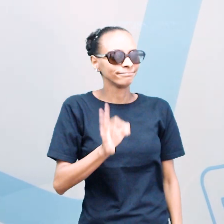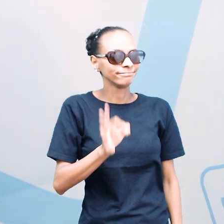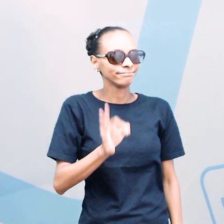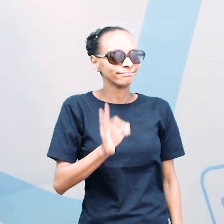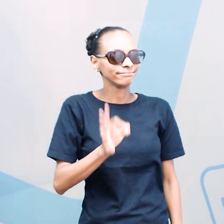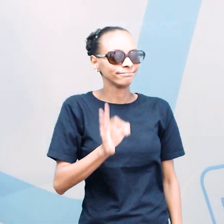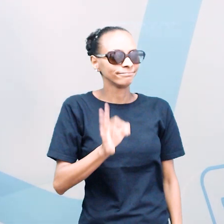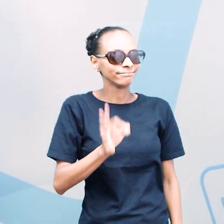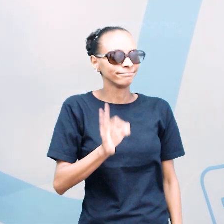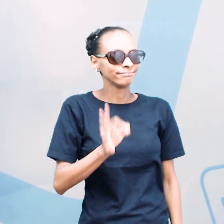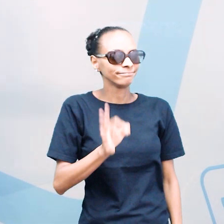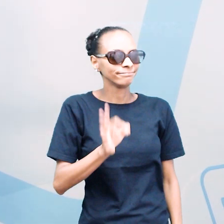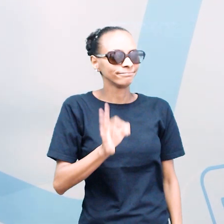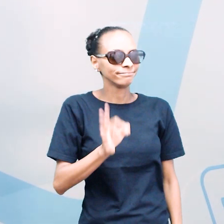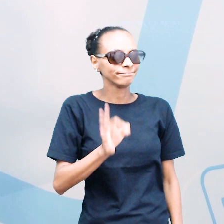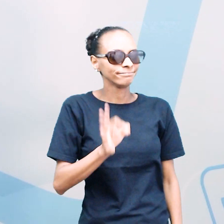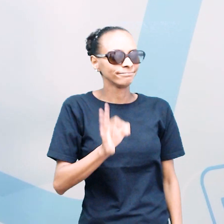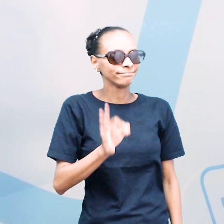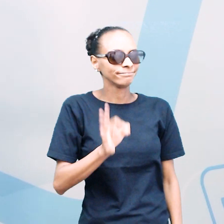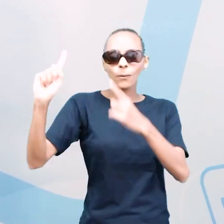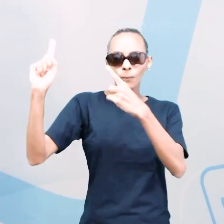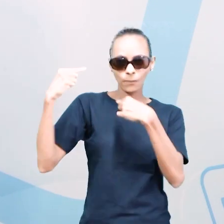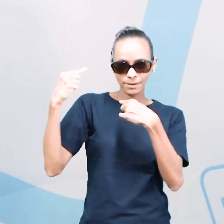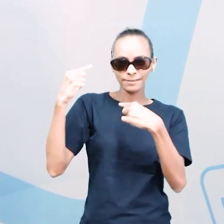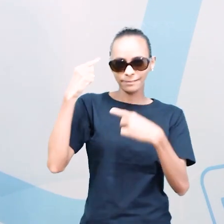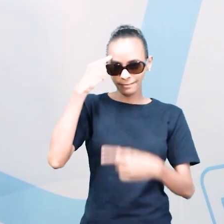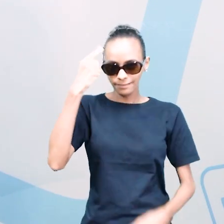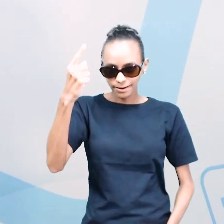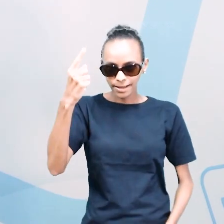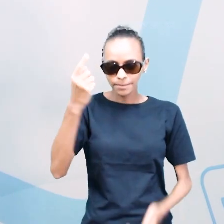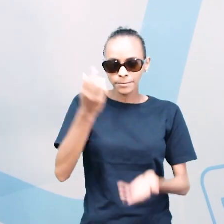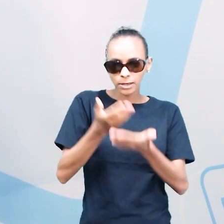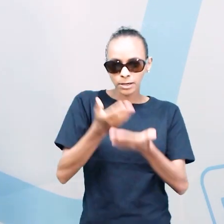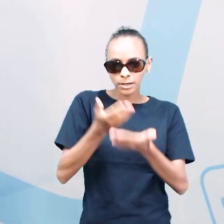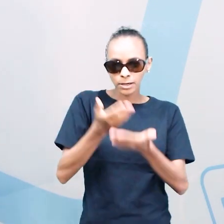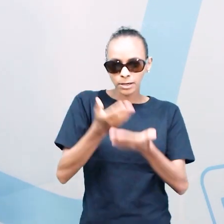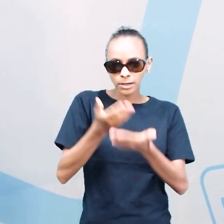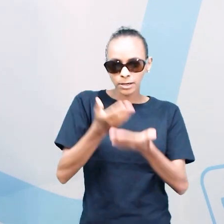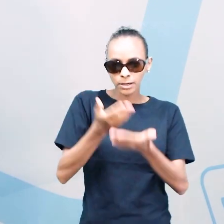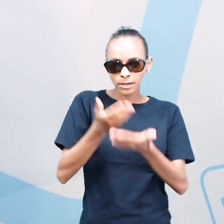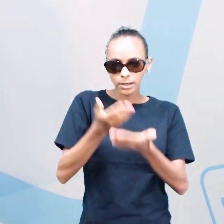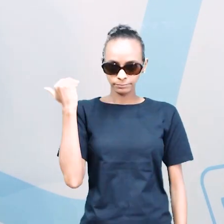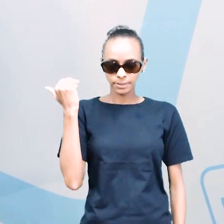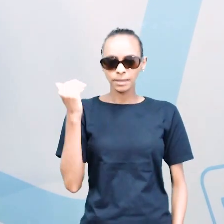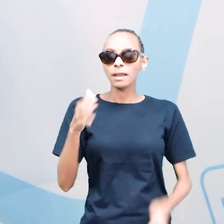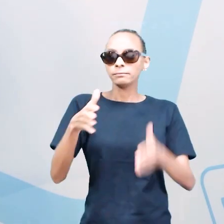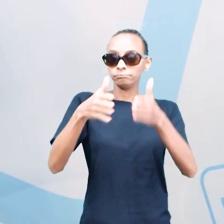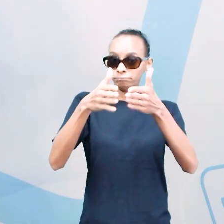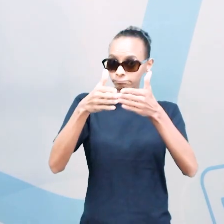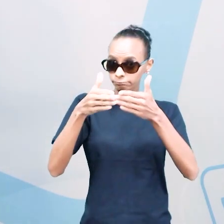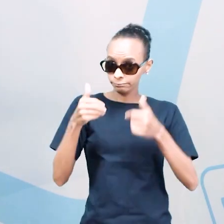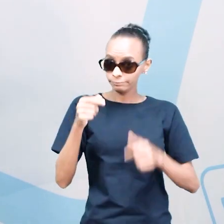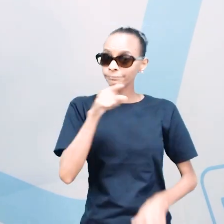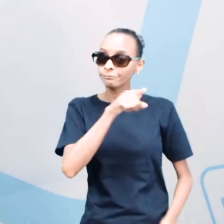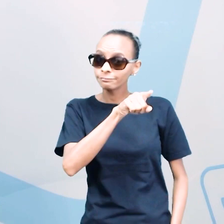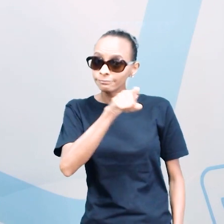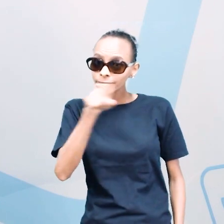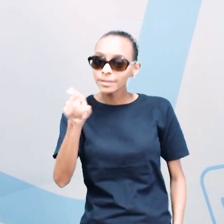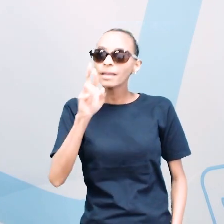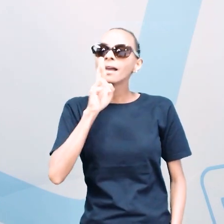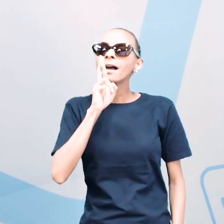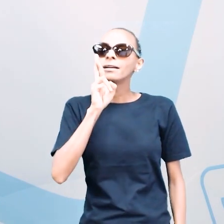nós vamos responder ao desafio da aula passada. Na aula passada, eu pedi para que vocês